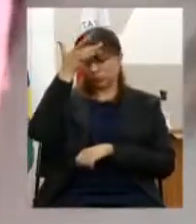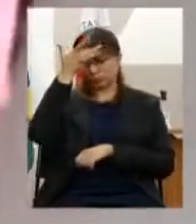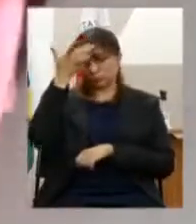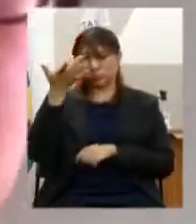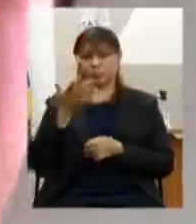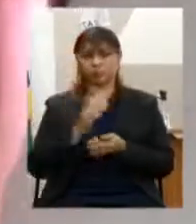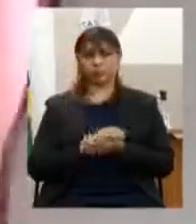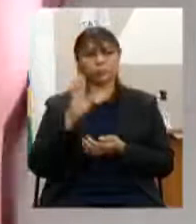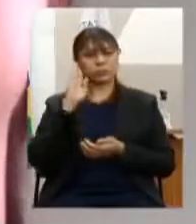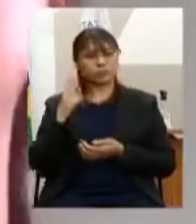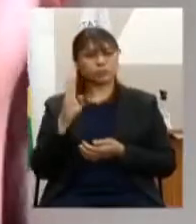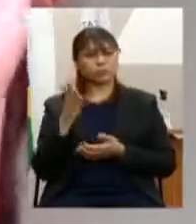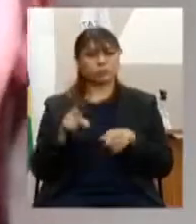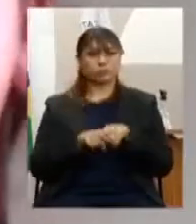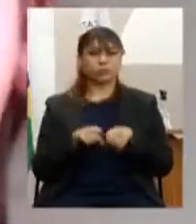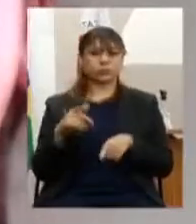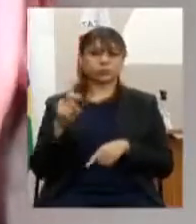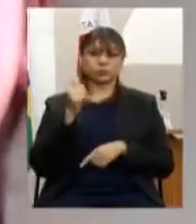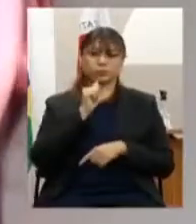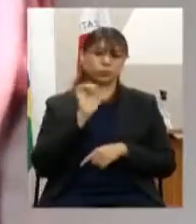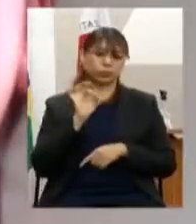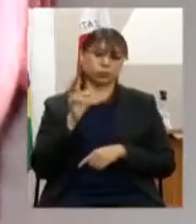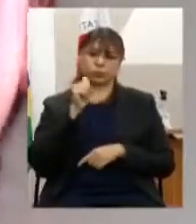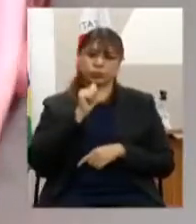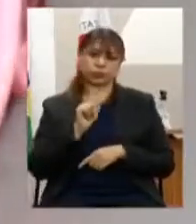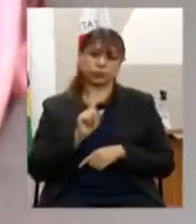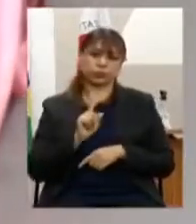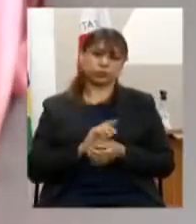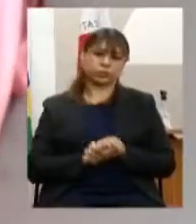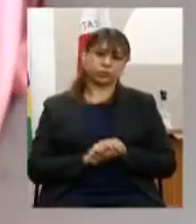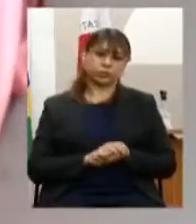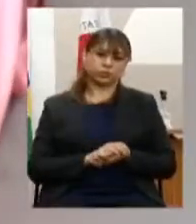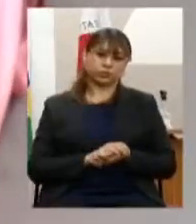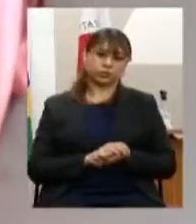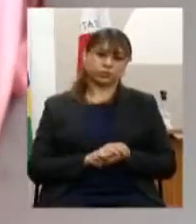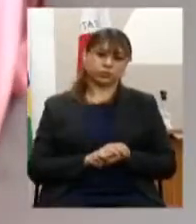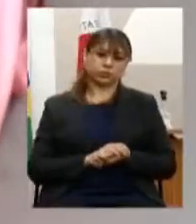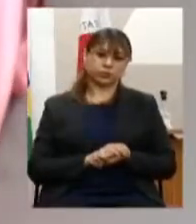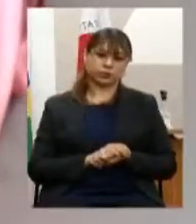contra as drogas mas não exclusivamente deve ser